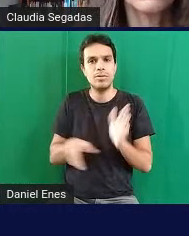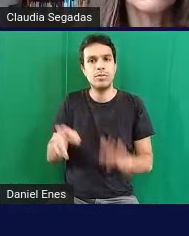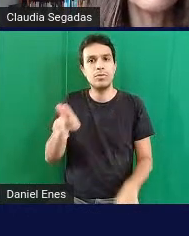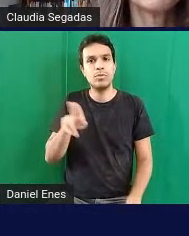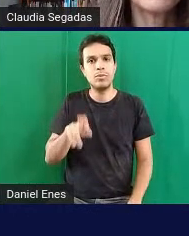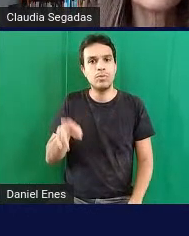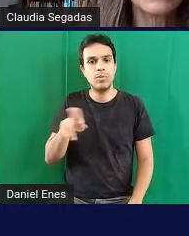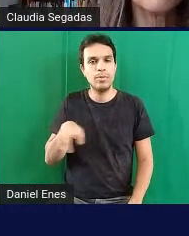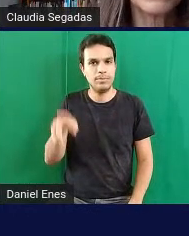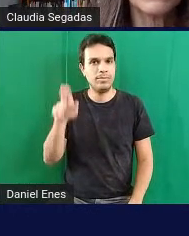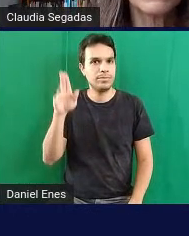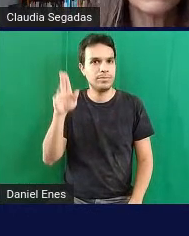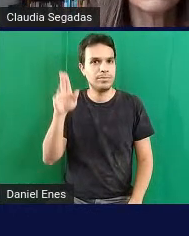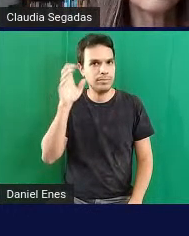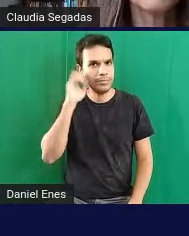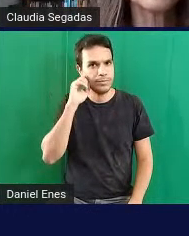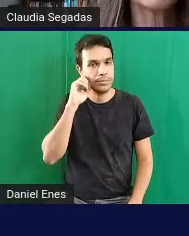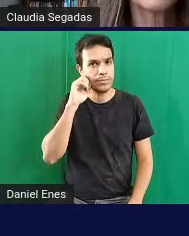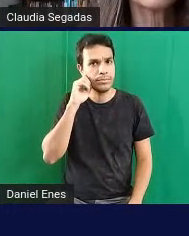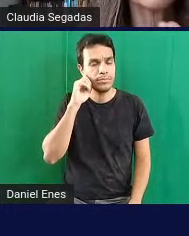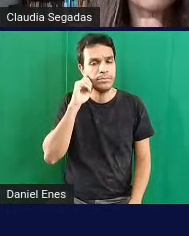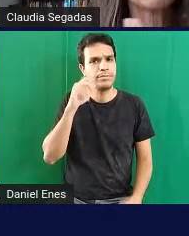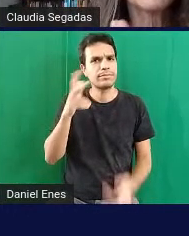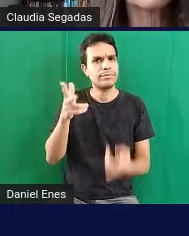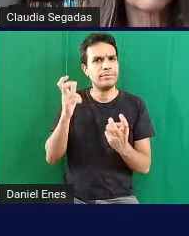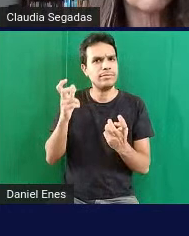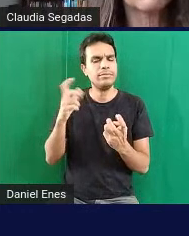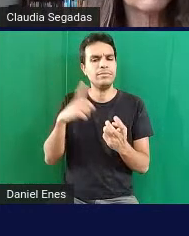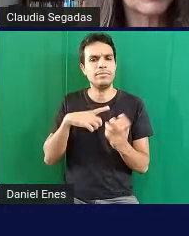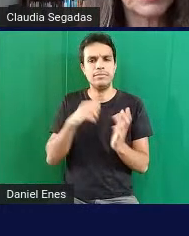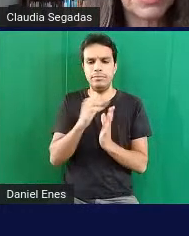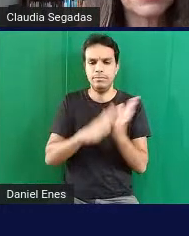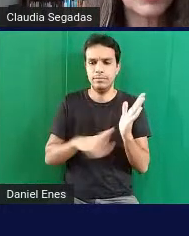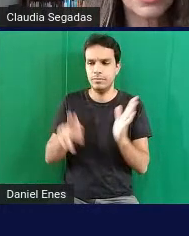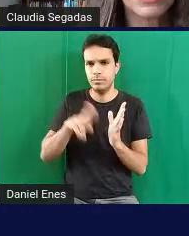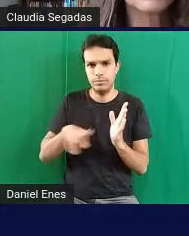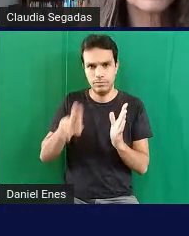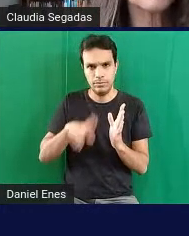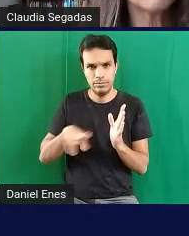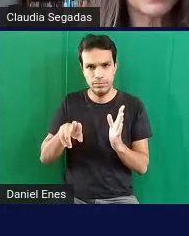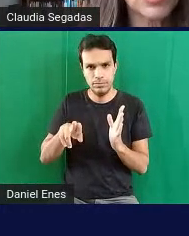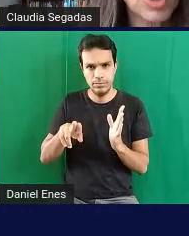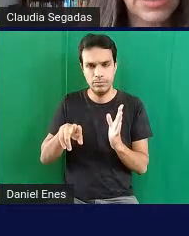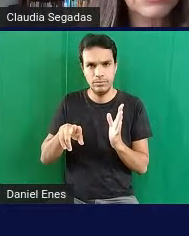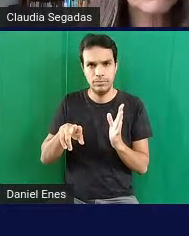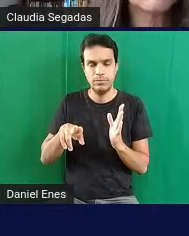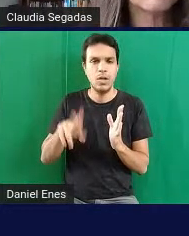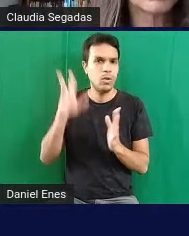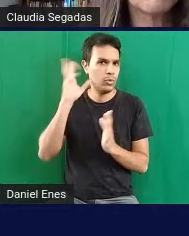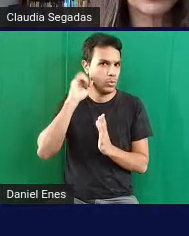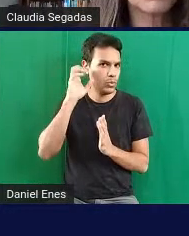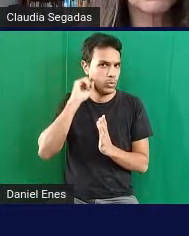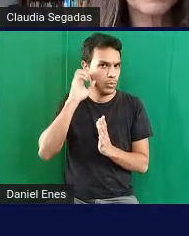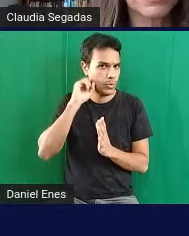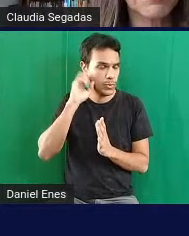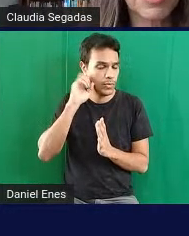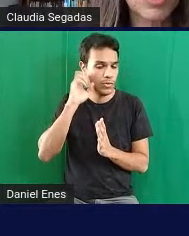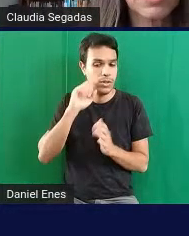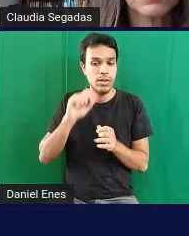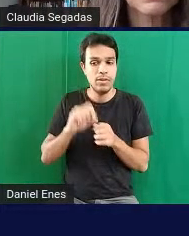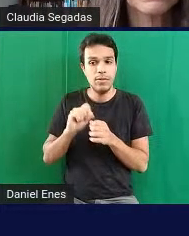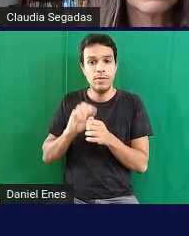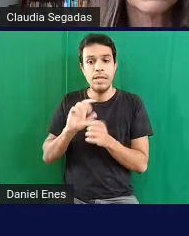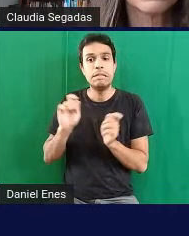videntes percebem que uma atividade que foi aplicada com alunos videntes a gente fez dentro dos limites